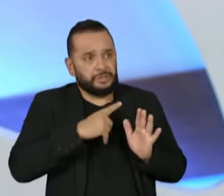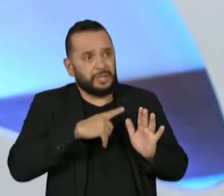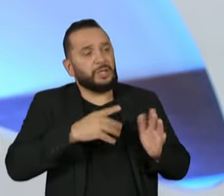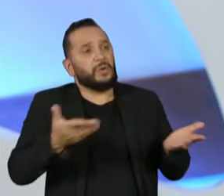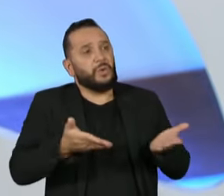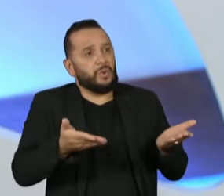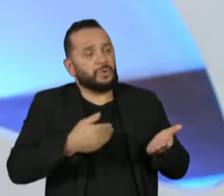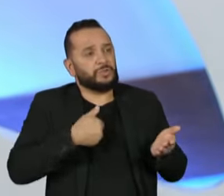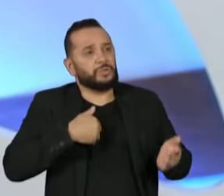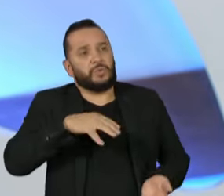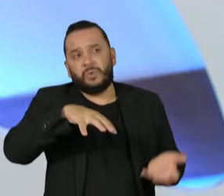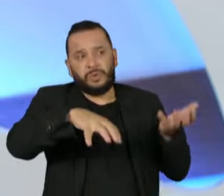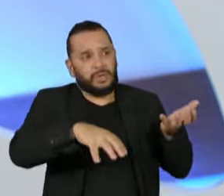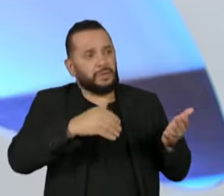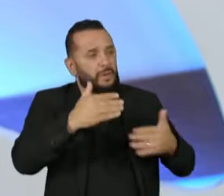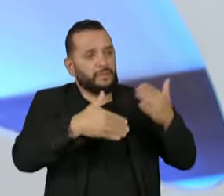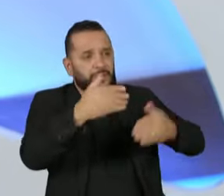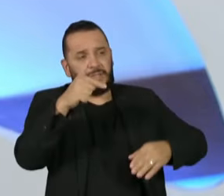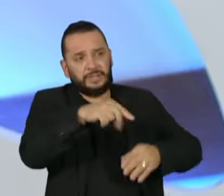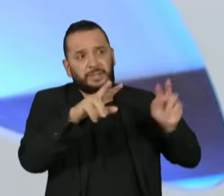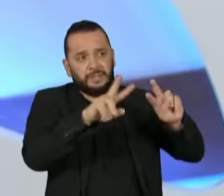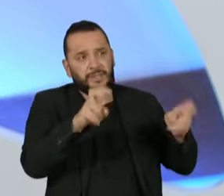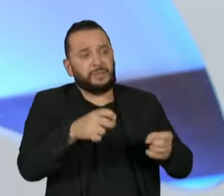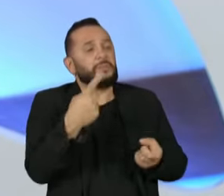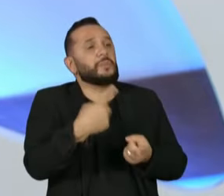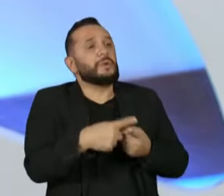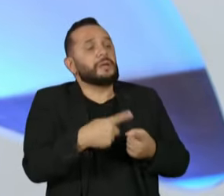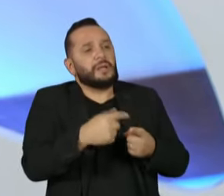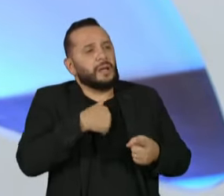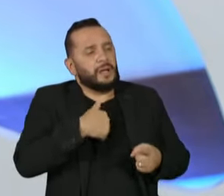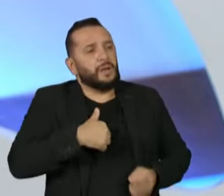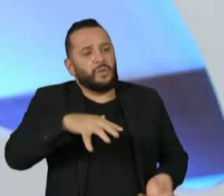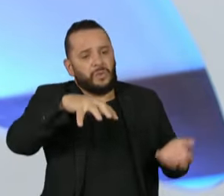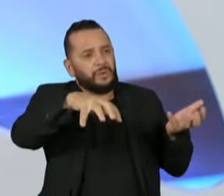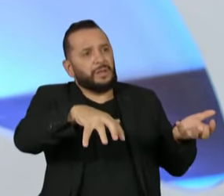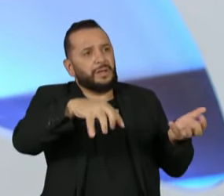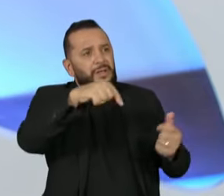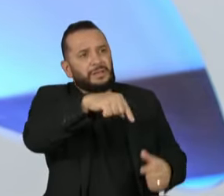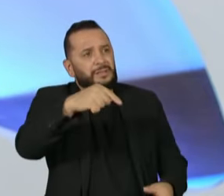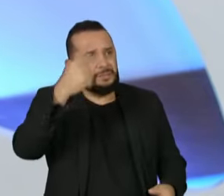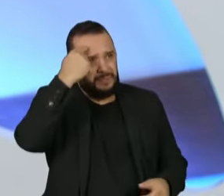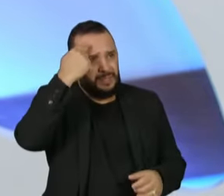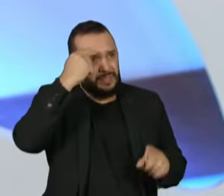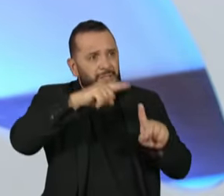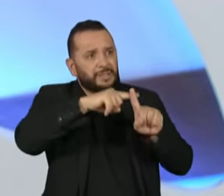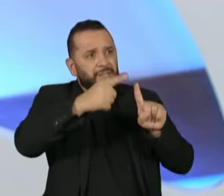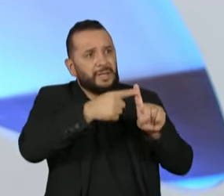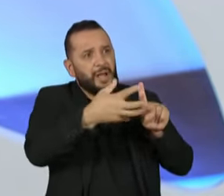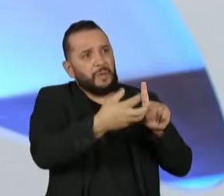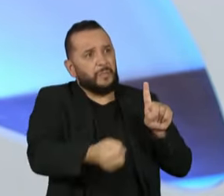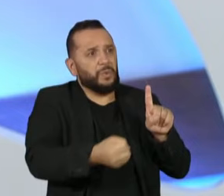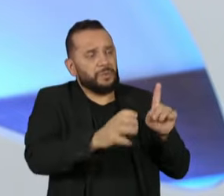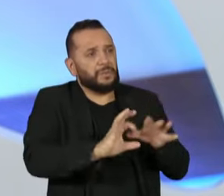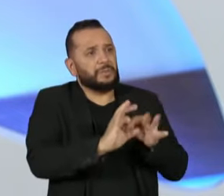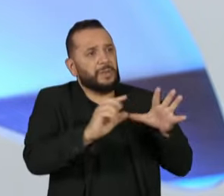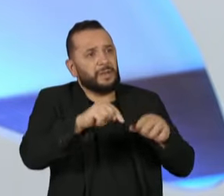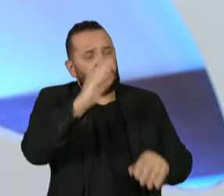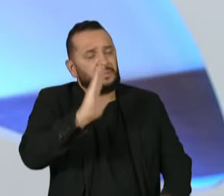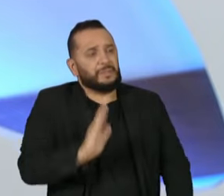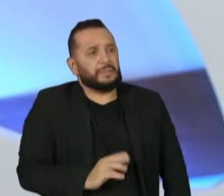Nacional que não avança com essa questão porque o Congresso Nacional não entende que a legalização no aborto no Brasil